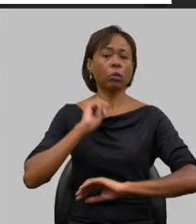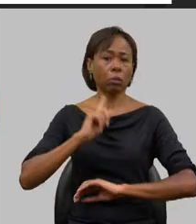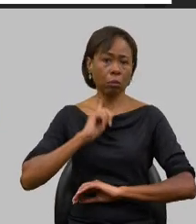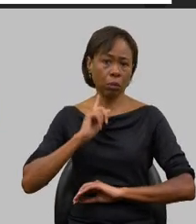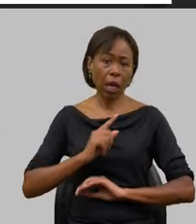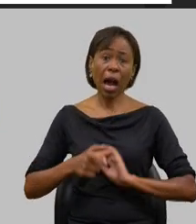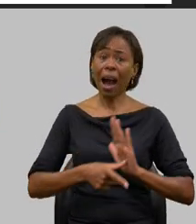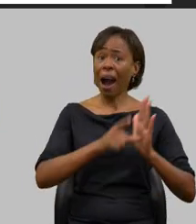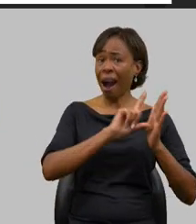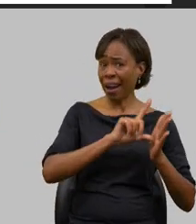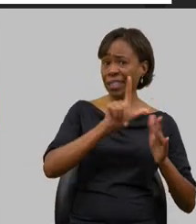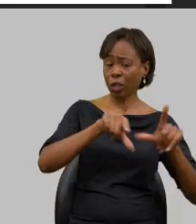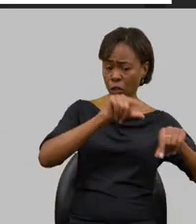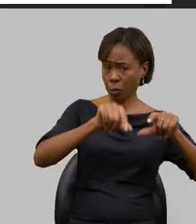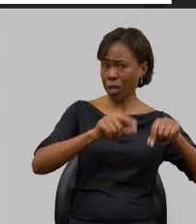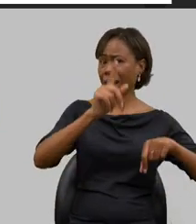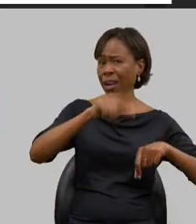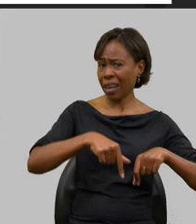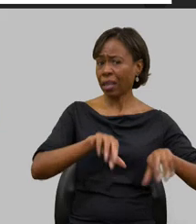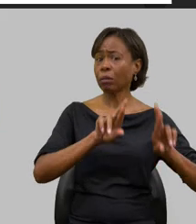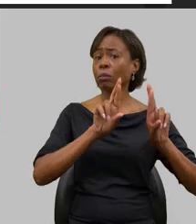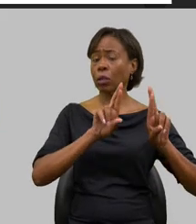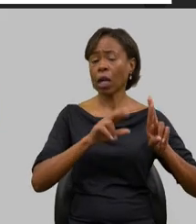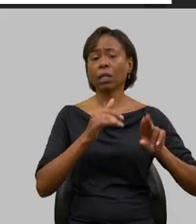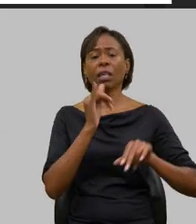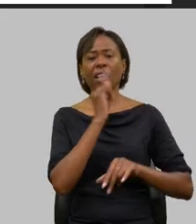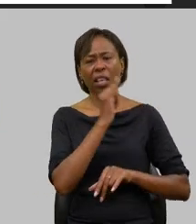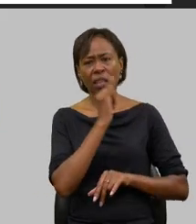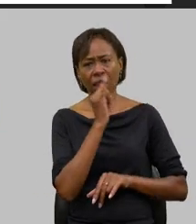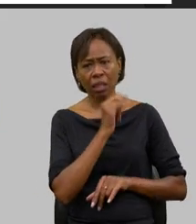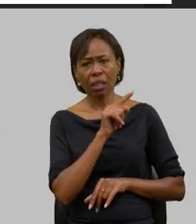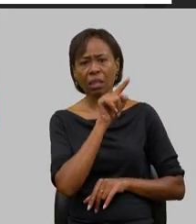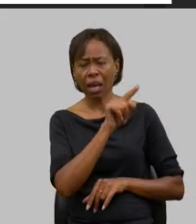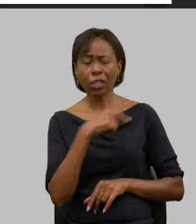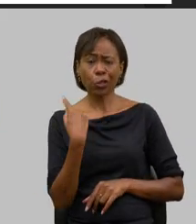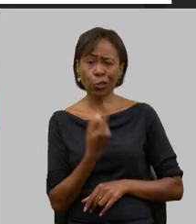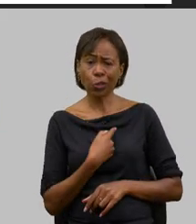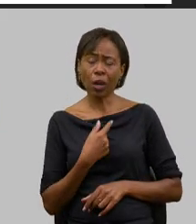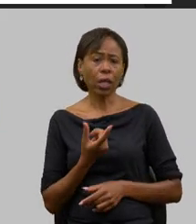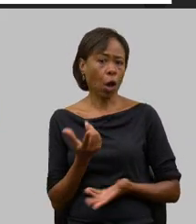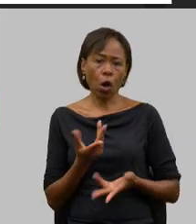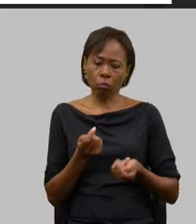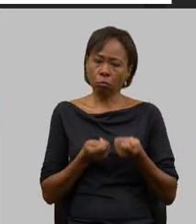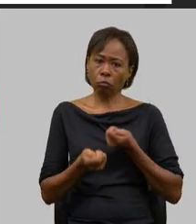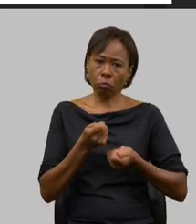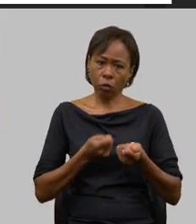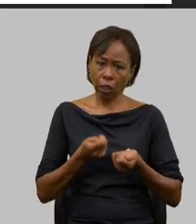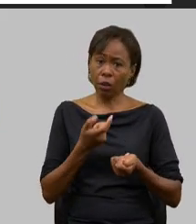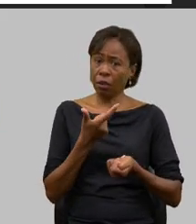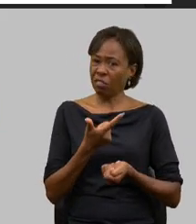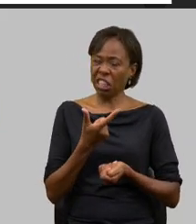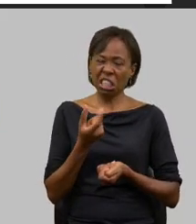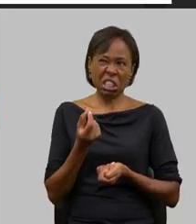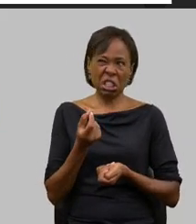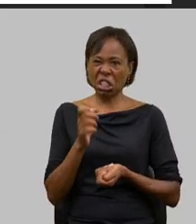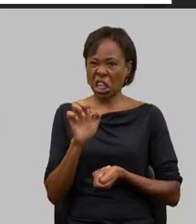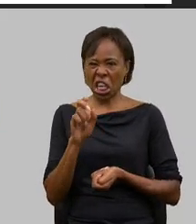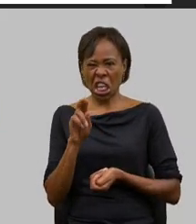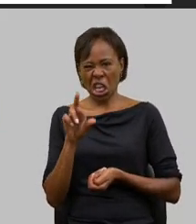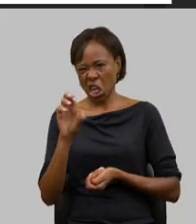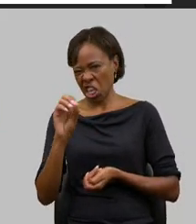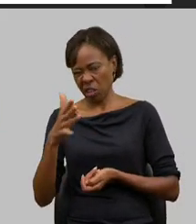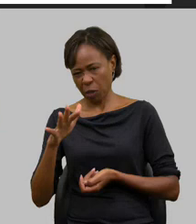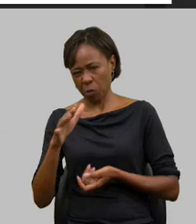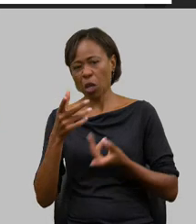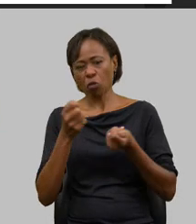italianos além da gente economizar pagando vinte e poucos mil euros para eles virem a gente está priorizando uma